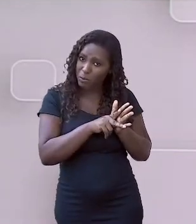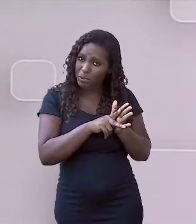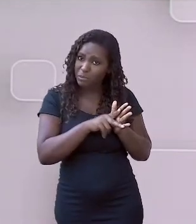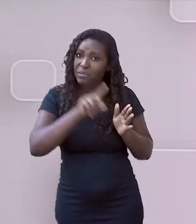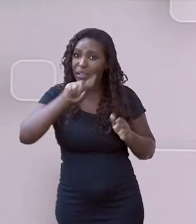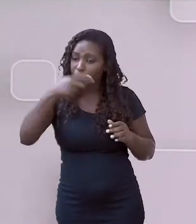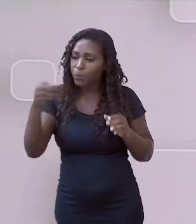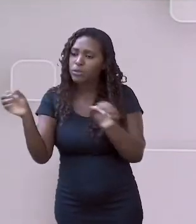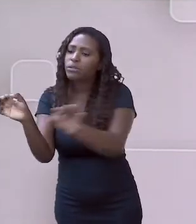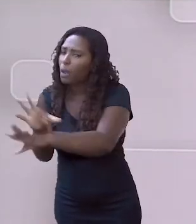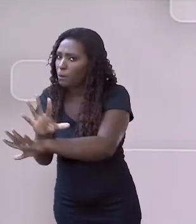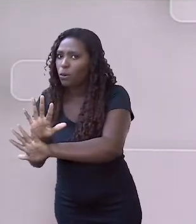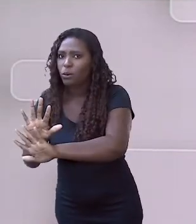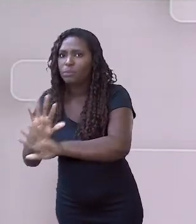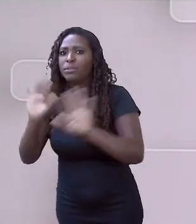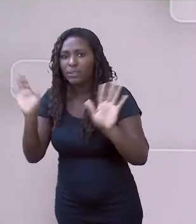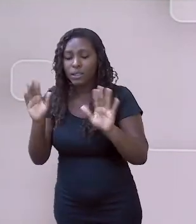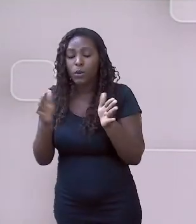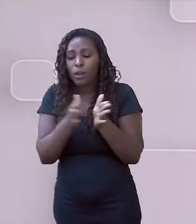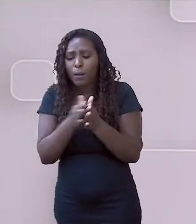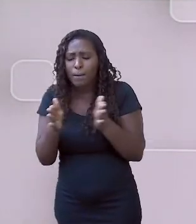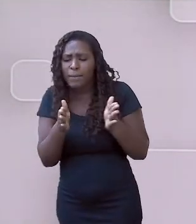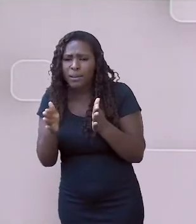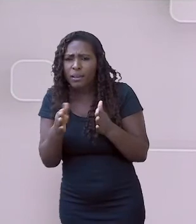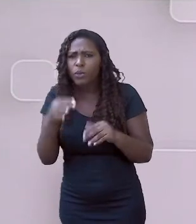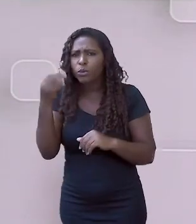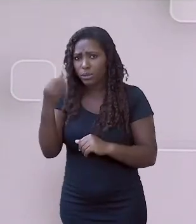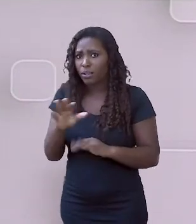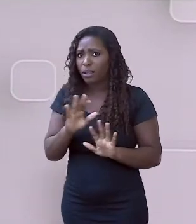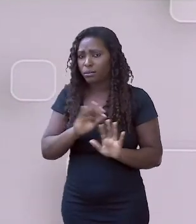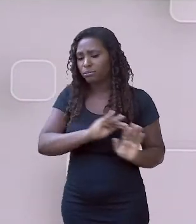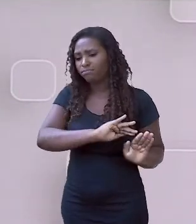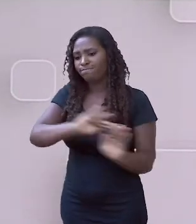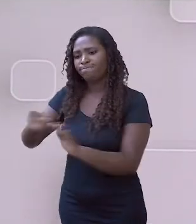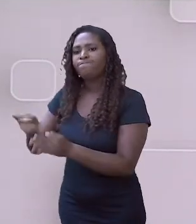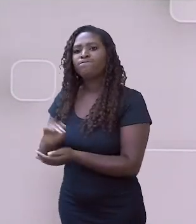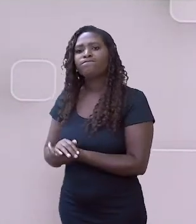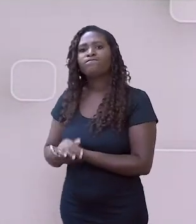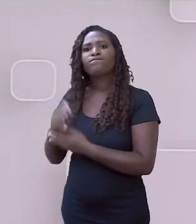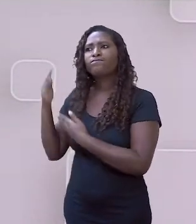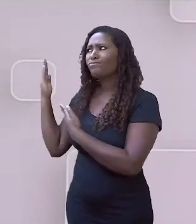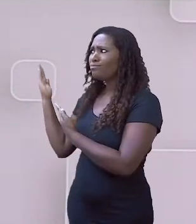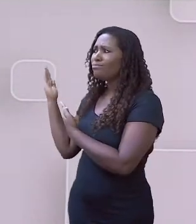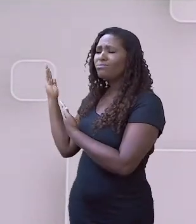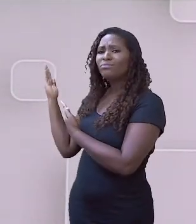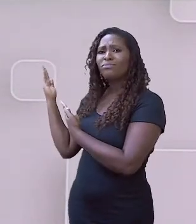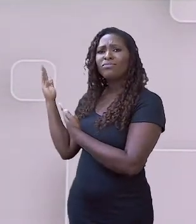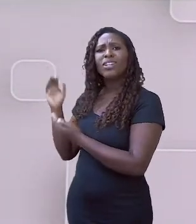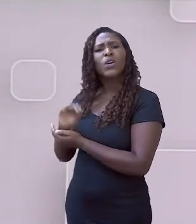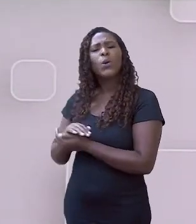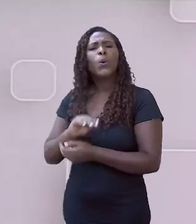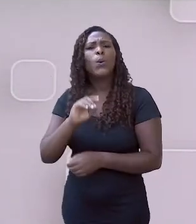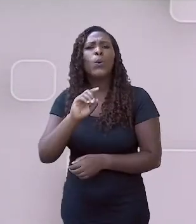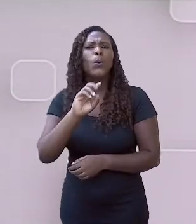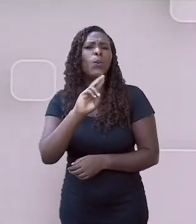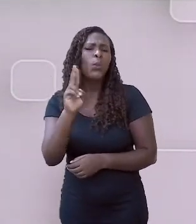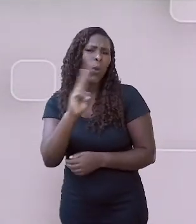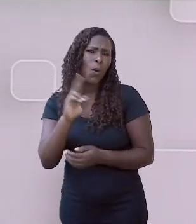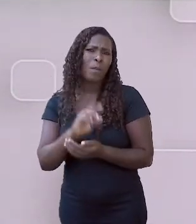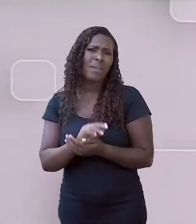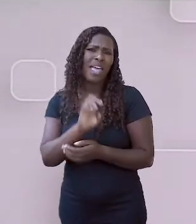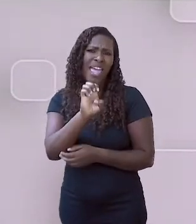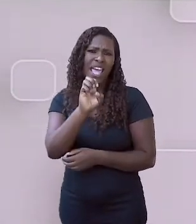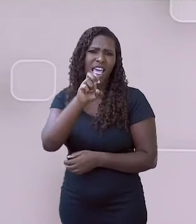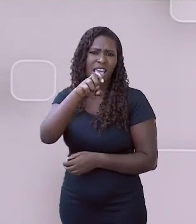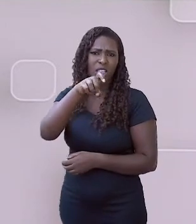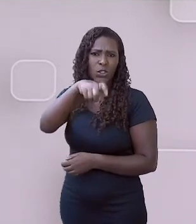Êxodo rural e êxodo urbano. Para quem conhece a Bíblia, a Bíblia tem um livro que tem o